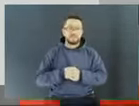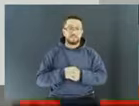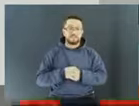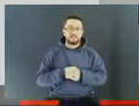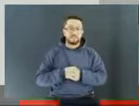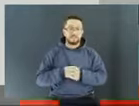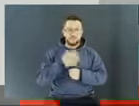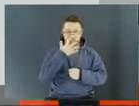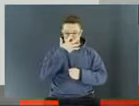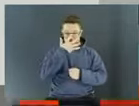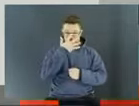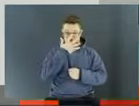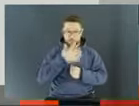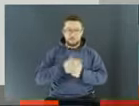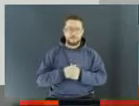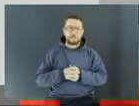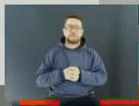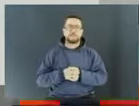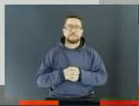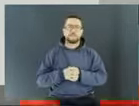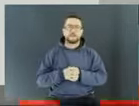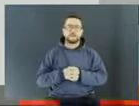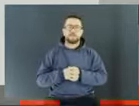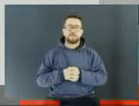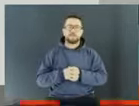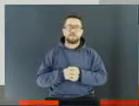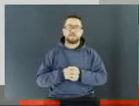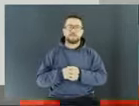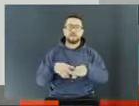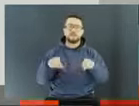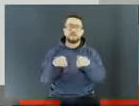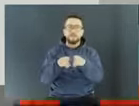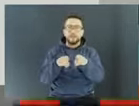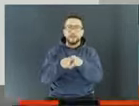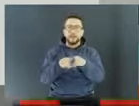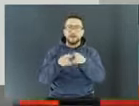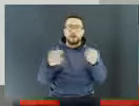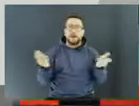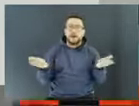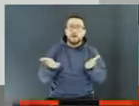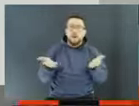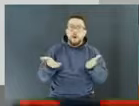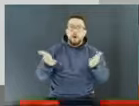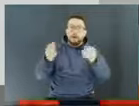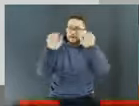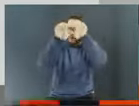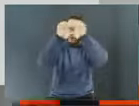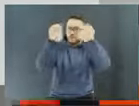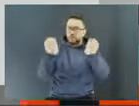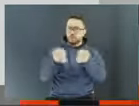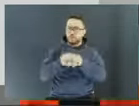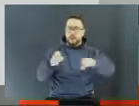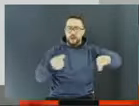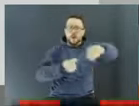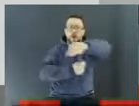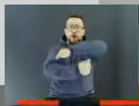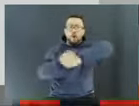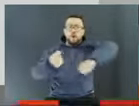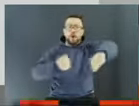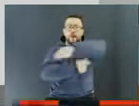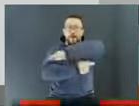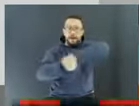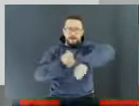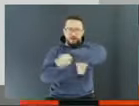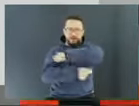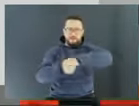Os novos padrões comerciais e e-commerce. Nos últimos anos, o e-commerce aumentou muito, e muitas empresas se reinventaram.